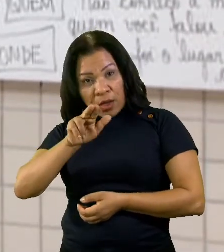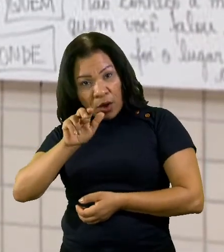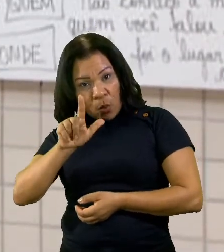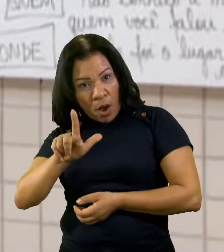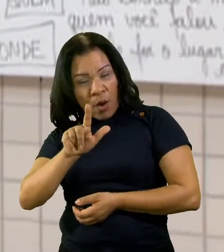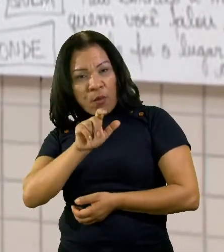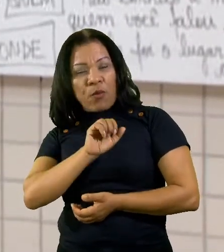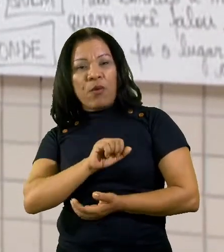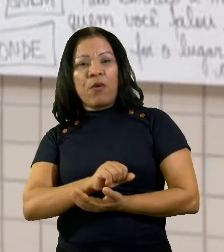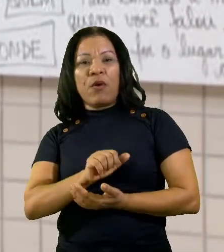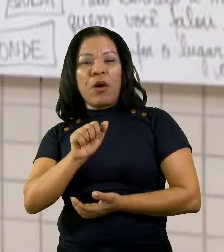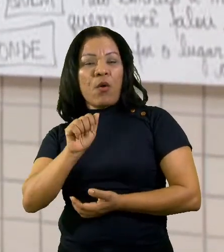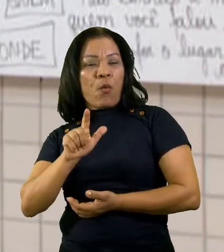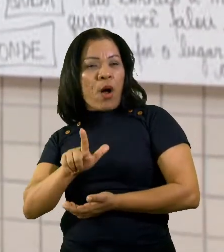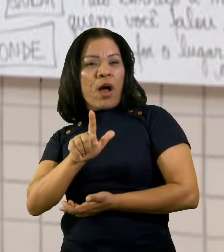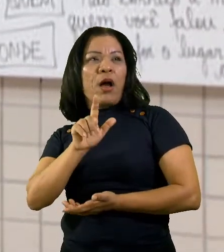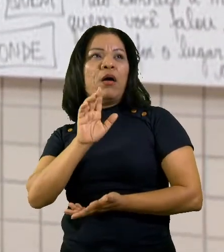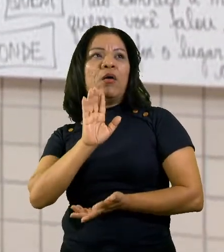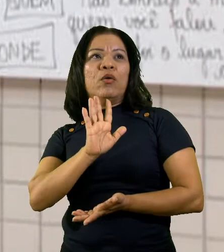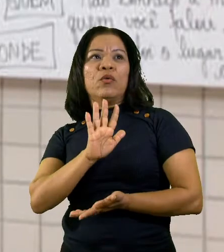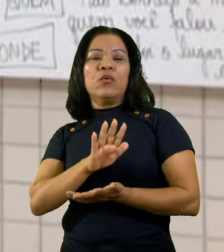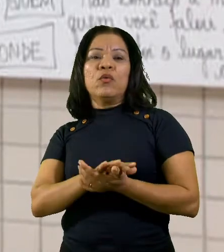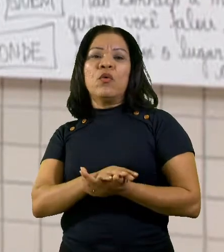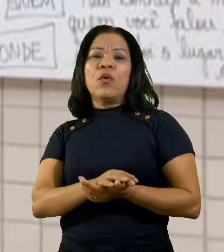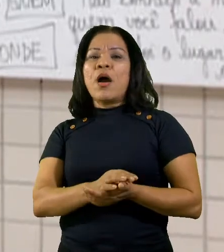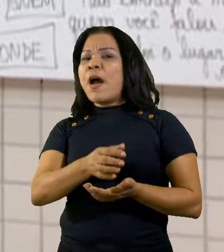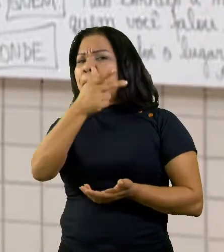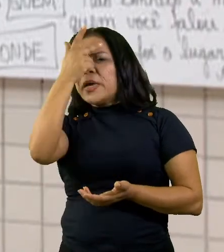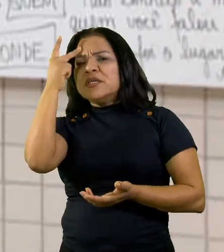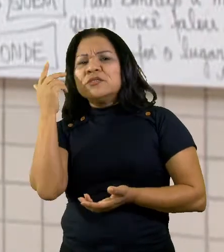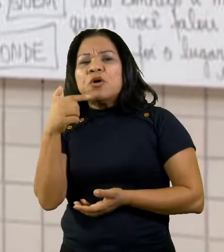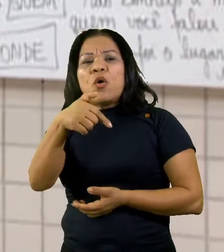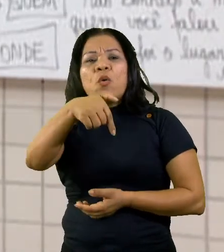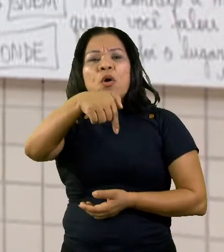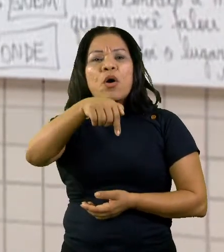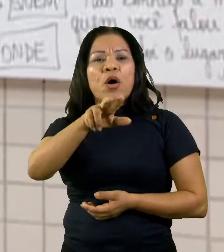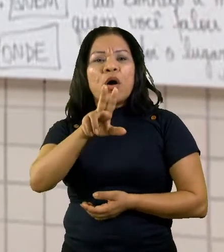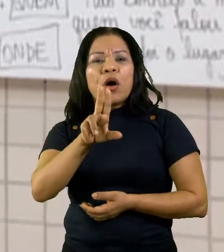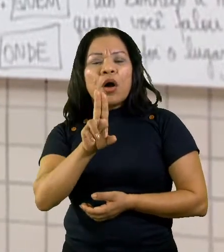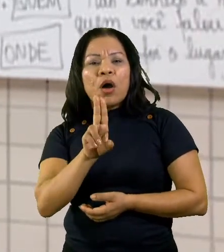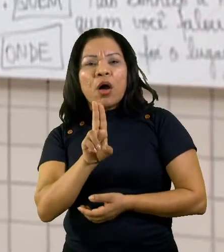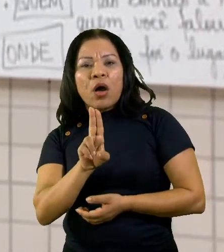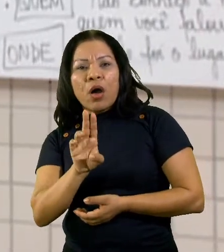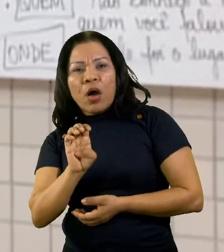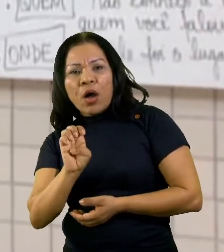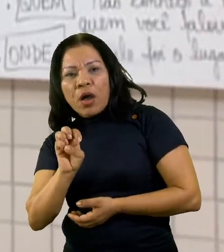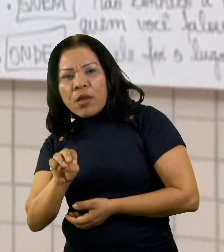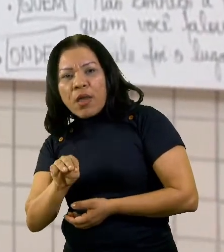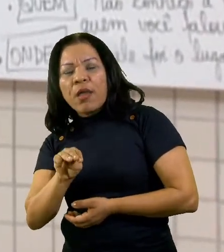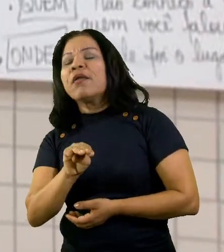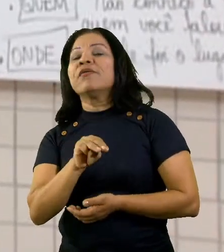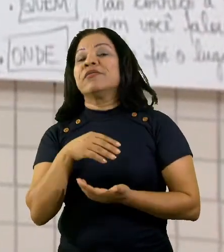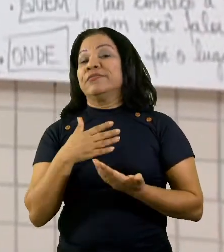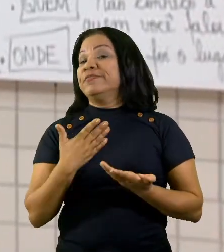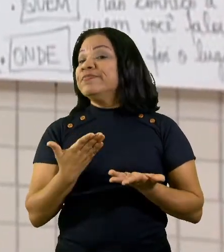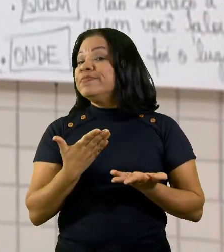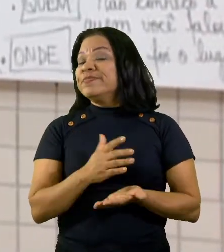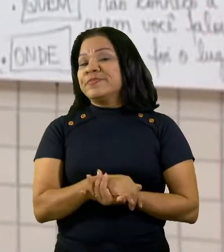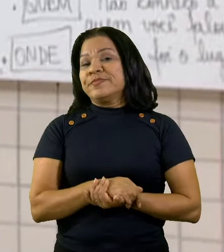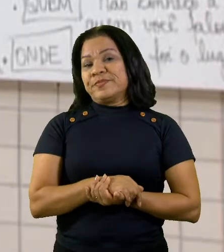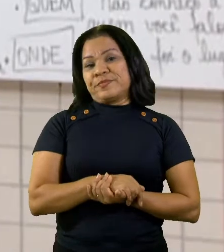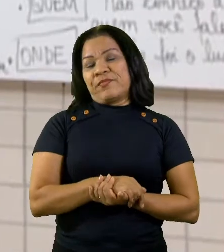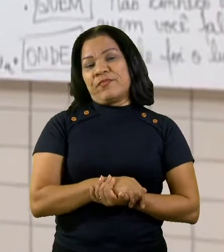Principalmente, o pronome quem, ele sempre refere-se à pessoa dentro desse tipo de oração subordinada.